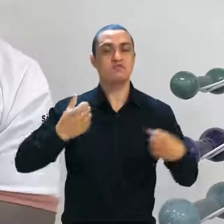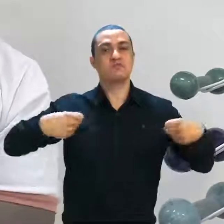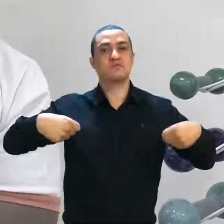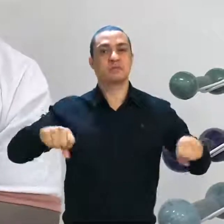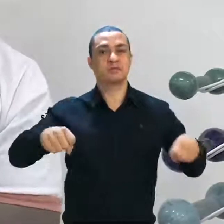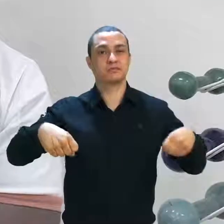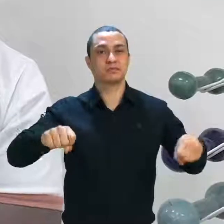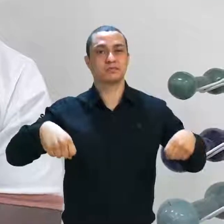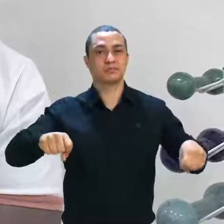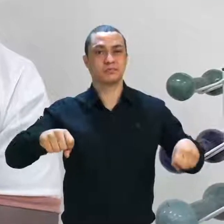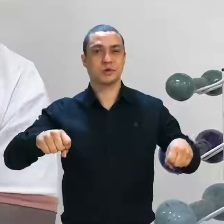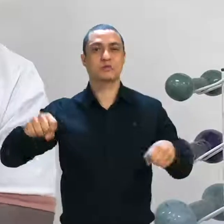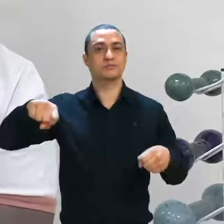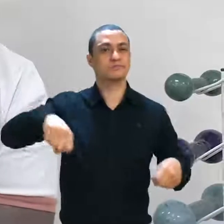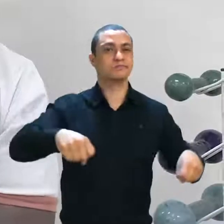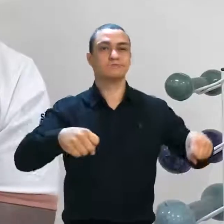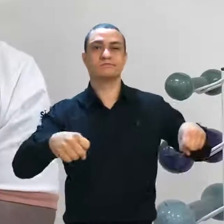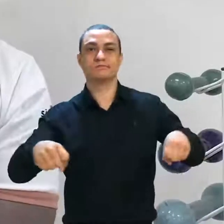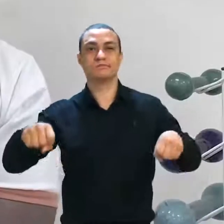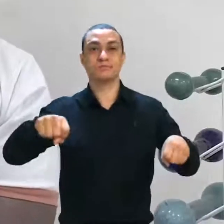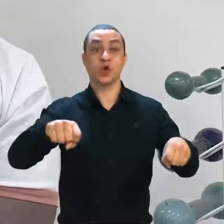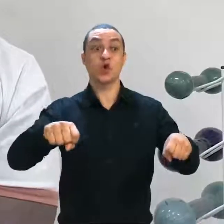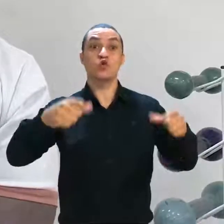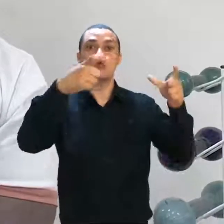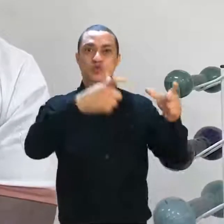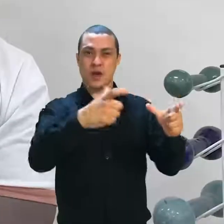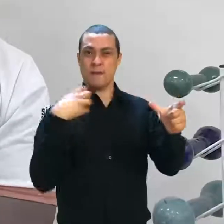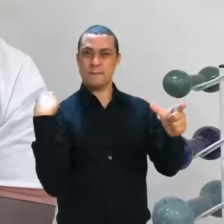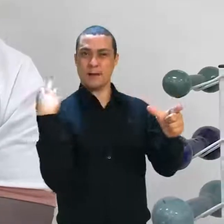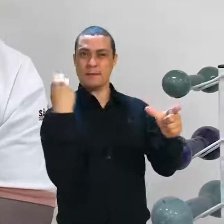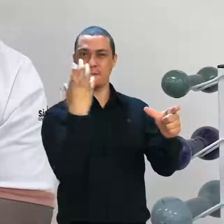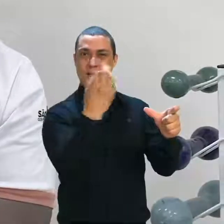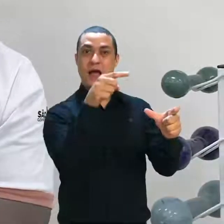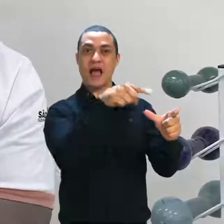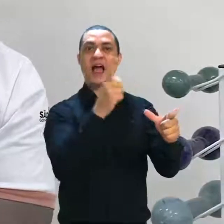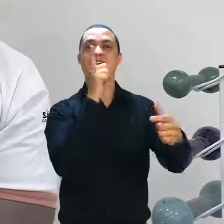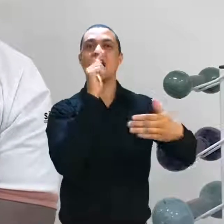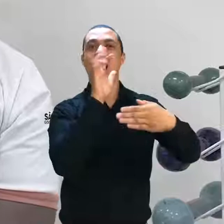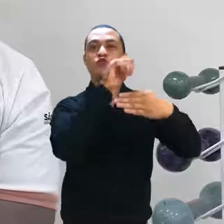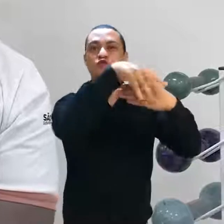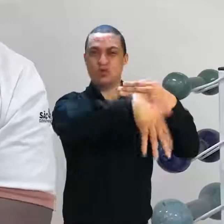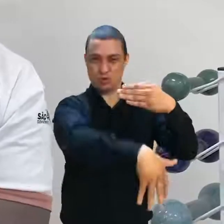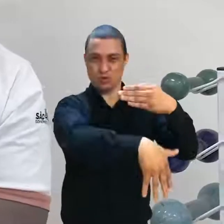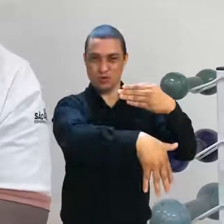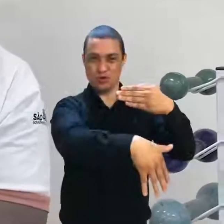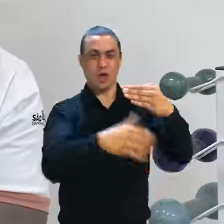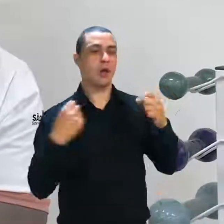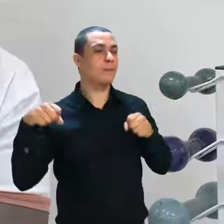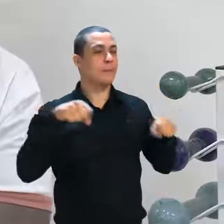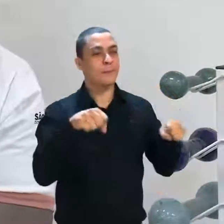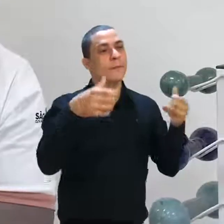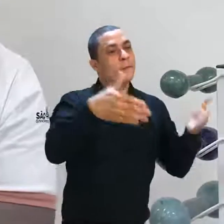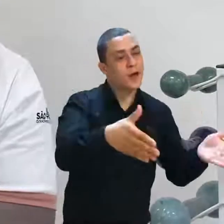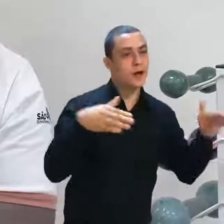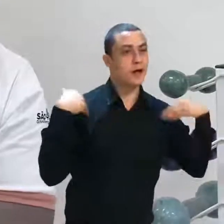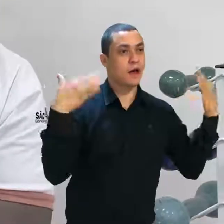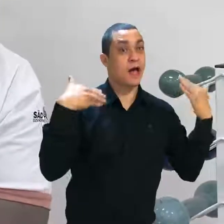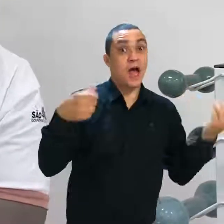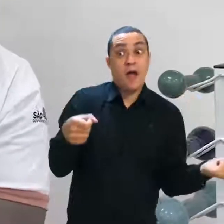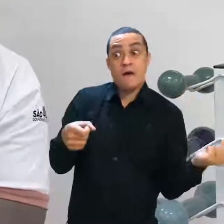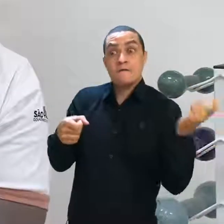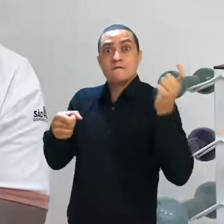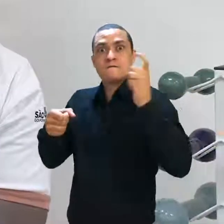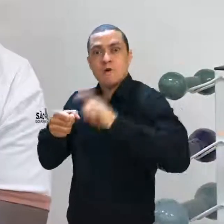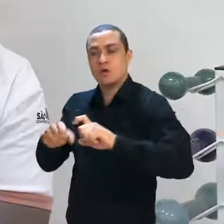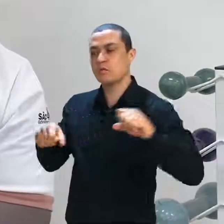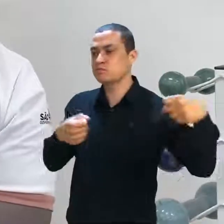dirigir a minha motocicleta. A gente tinha ido fazer uma viagem numa cachoeira na nossa cidade, na volta,